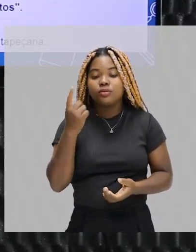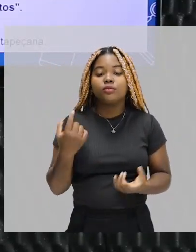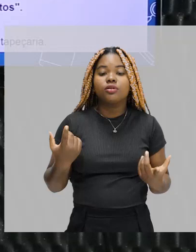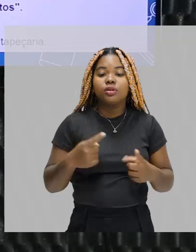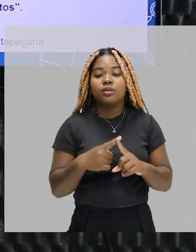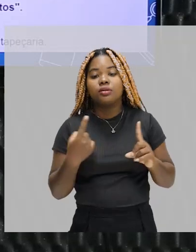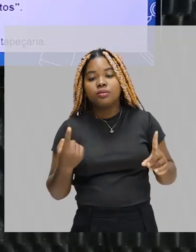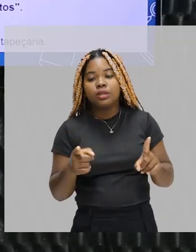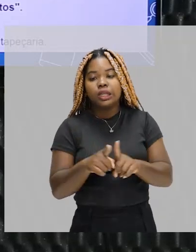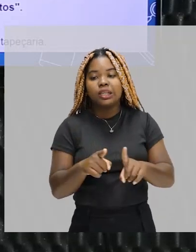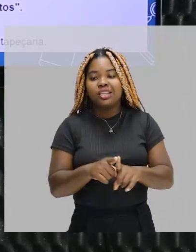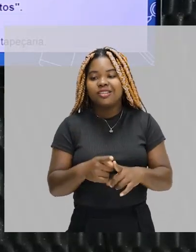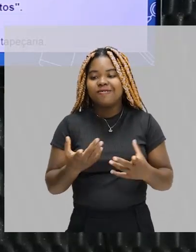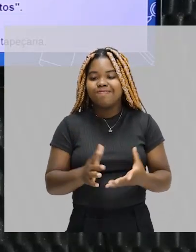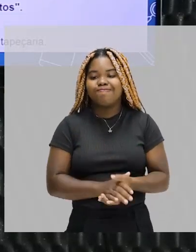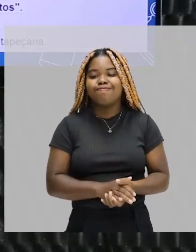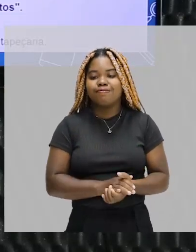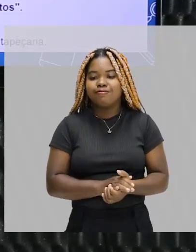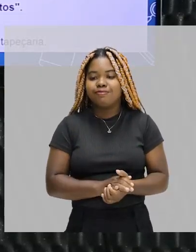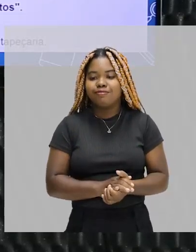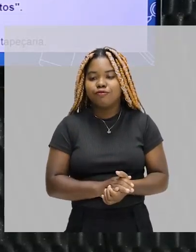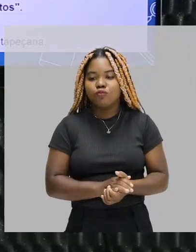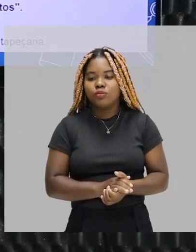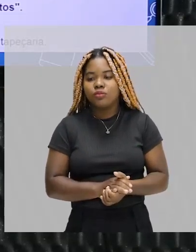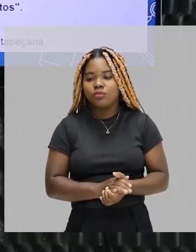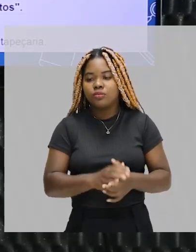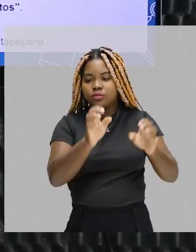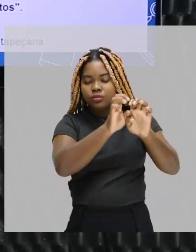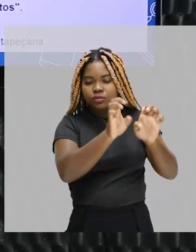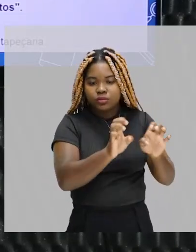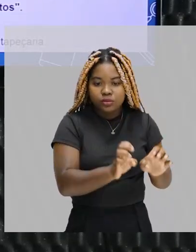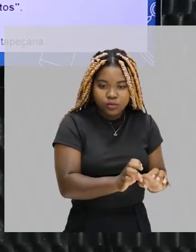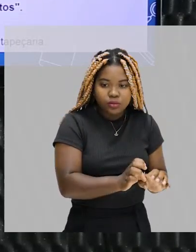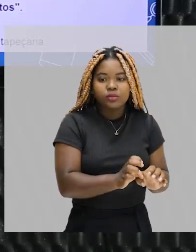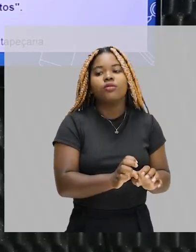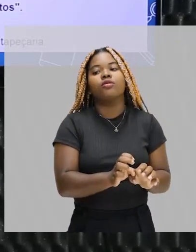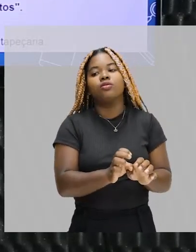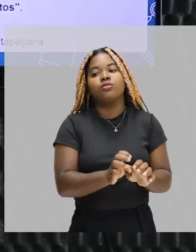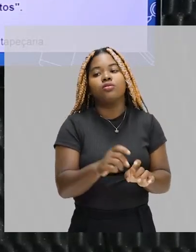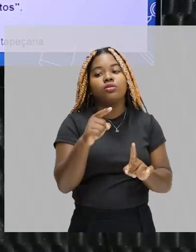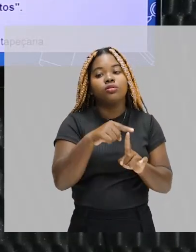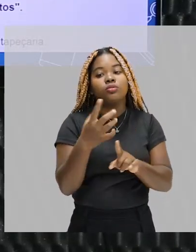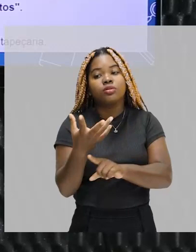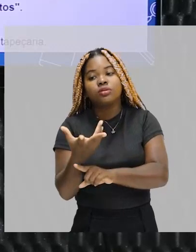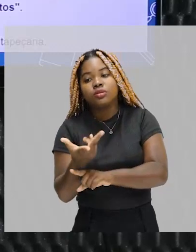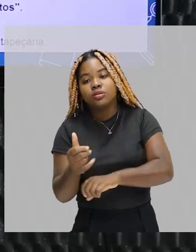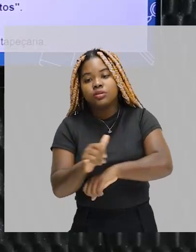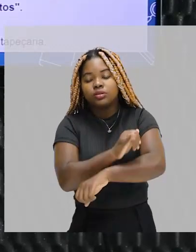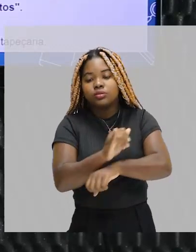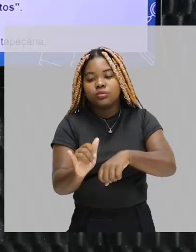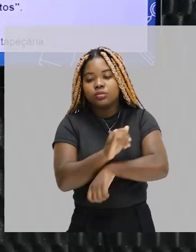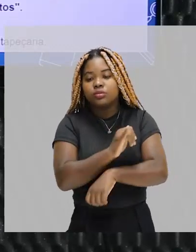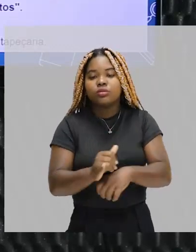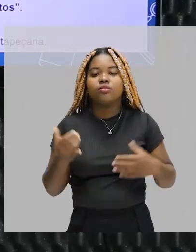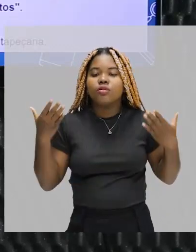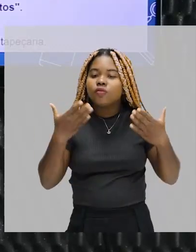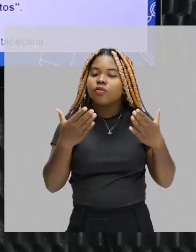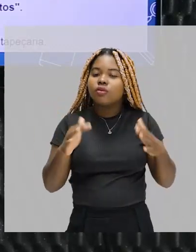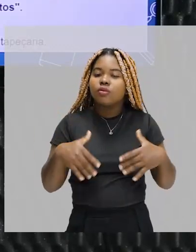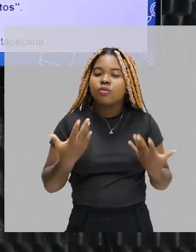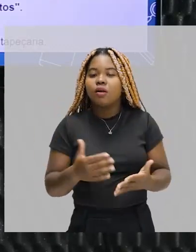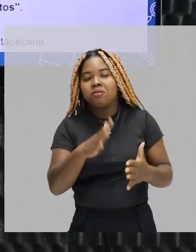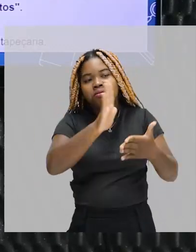de montar. Porque, geralmente, quando se fala de estruturas, de técnicas de arte, a gente fala diretamente de